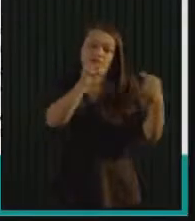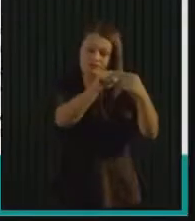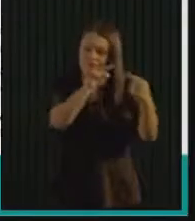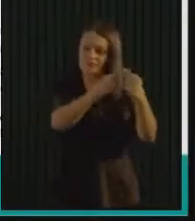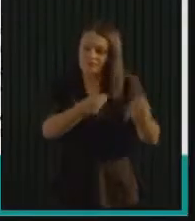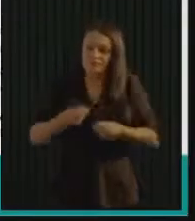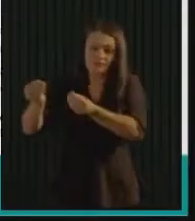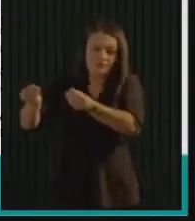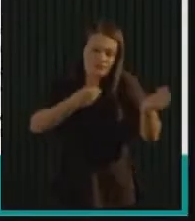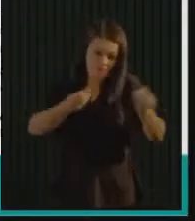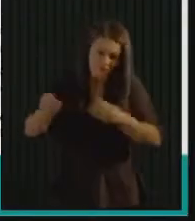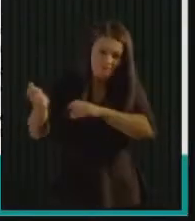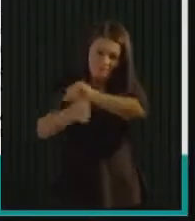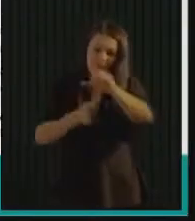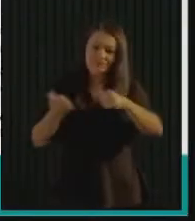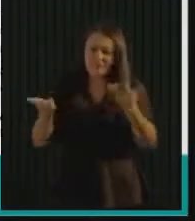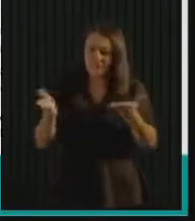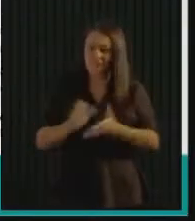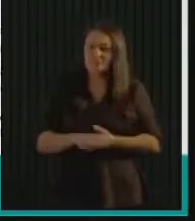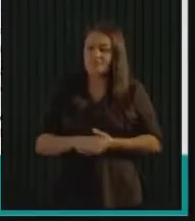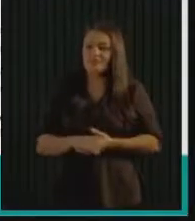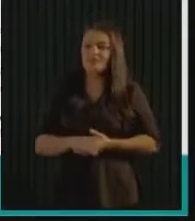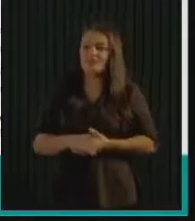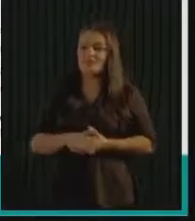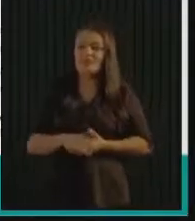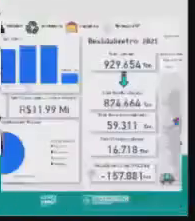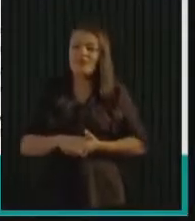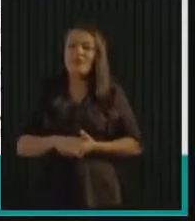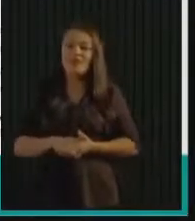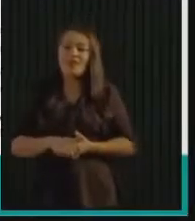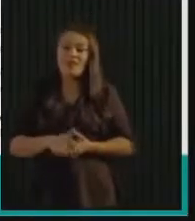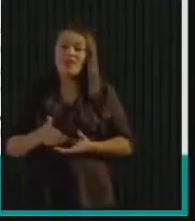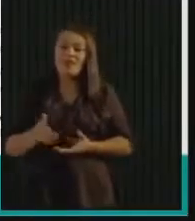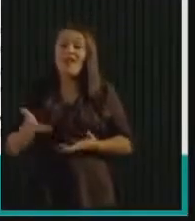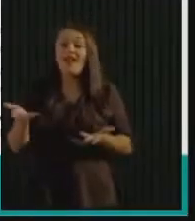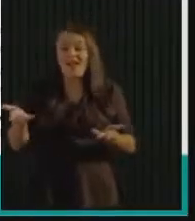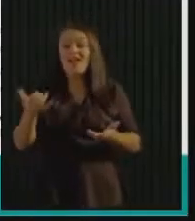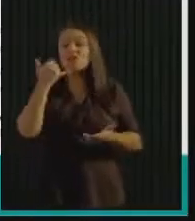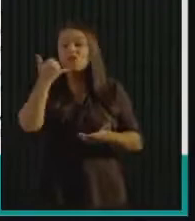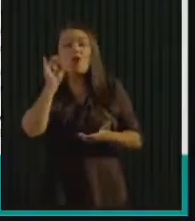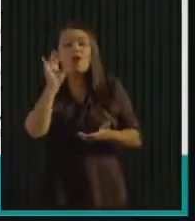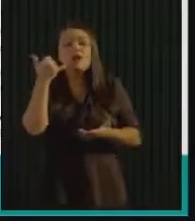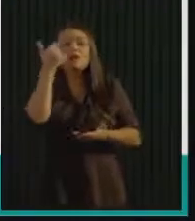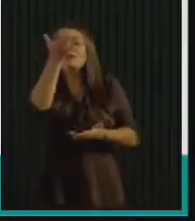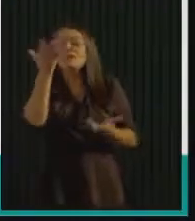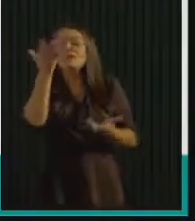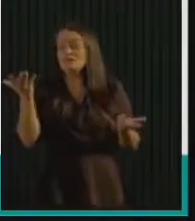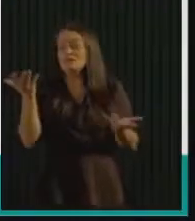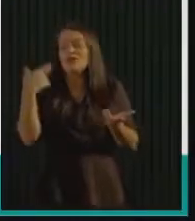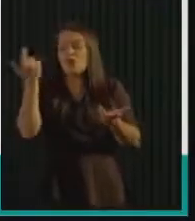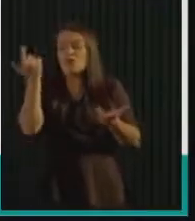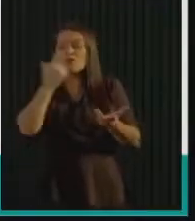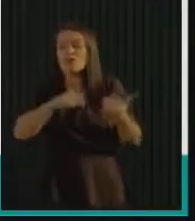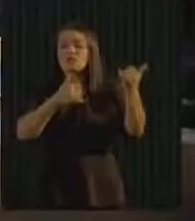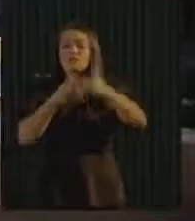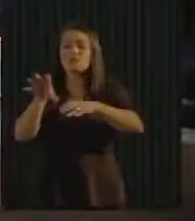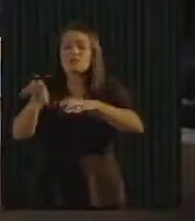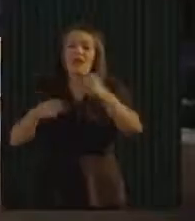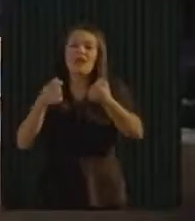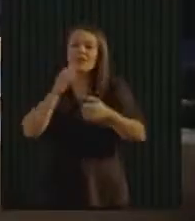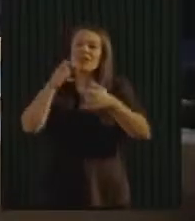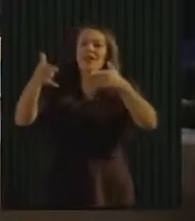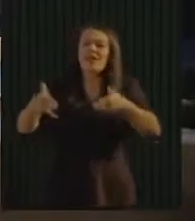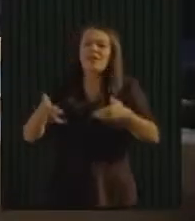gente lançou uma inovação, quero agradecer ao Cádio, que participou desse debate, o resíduo ômento que traz em tempo real todas as informações de